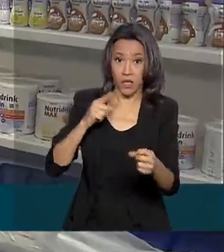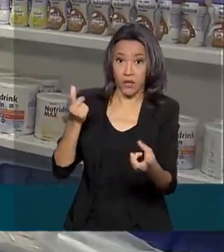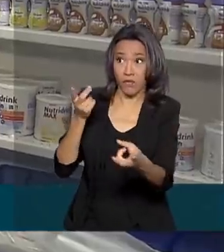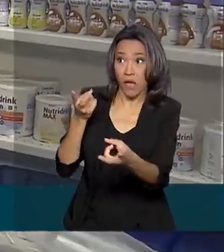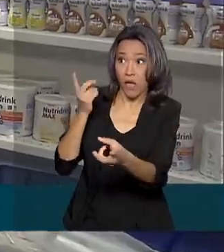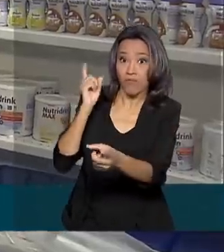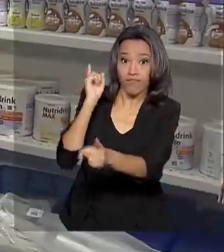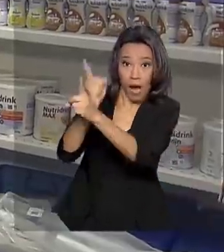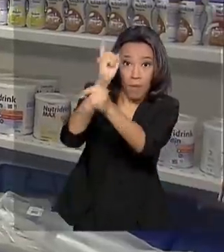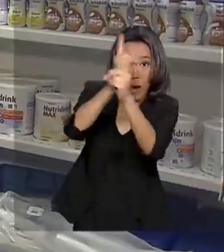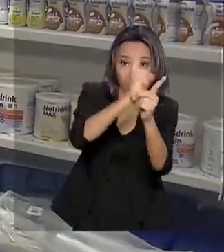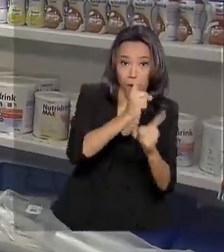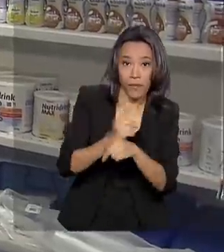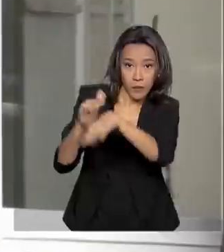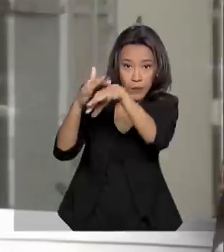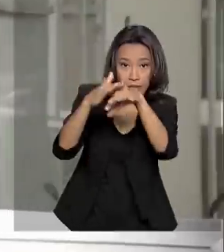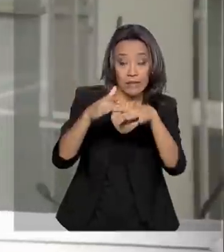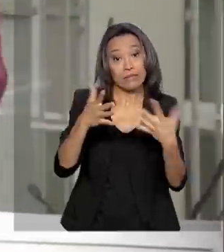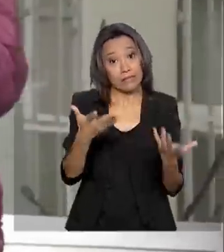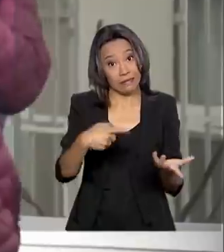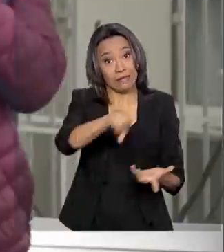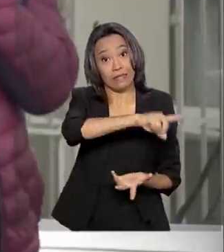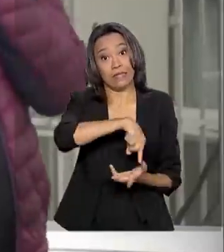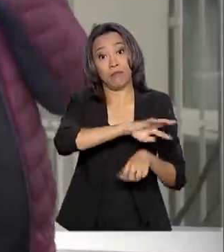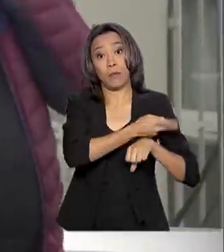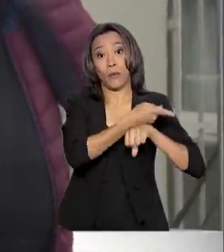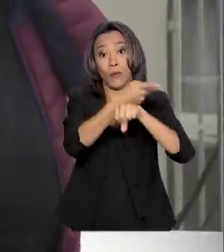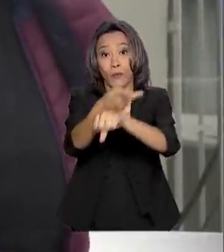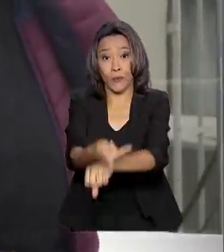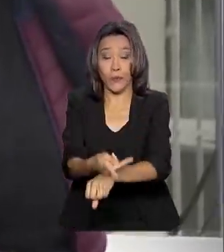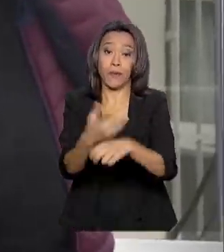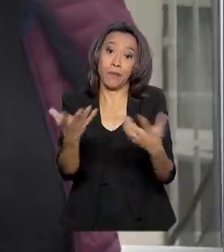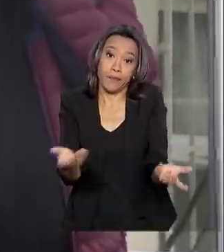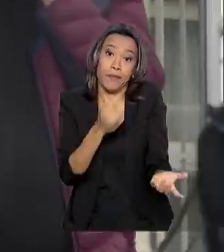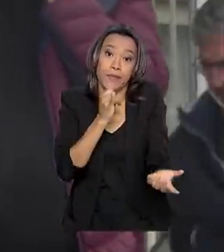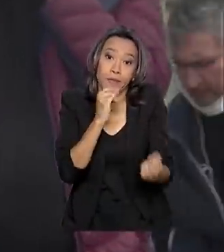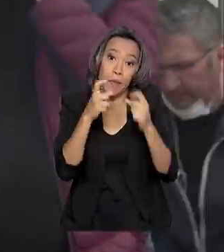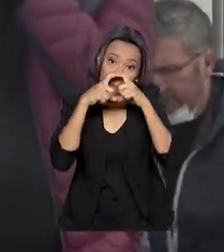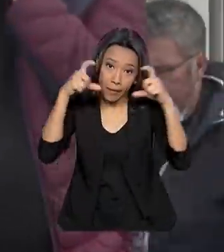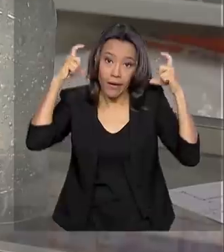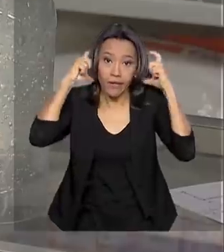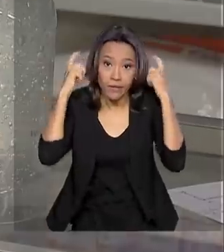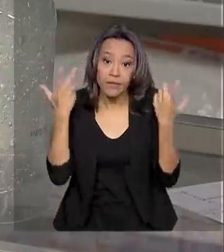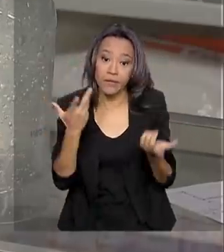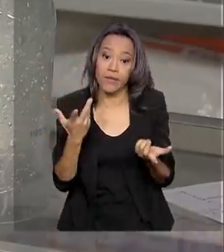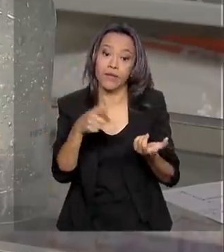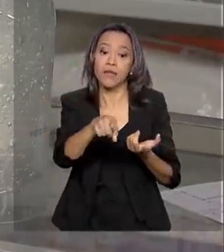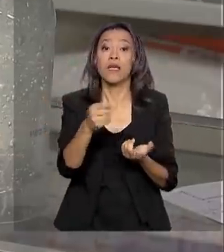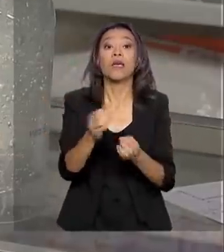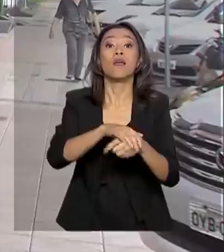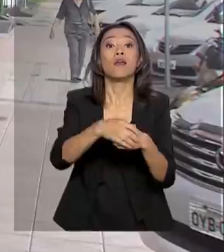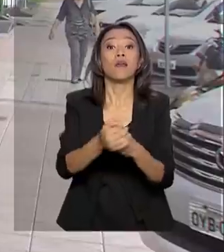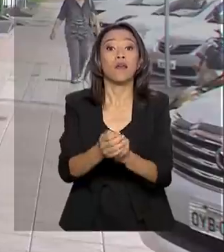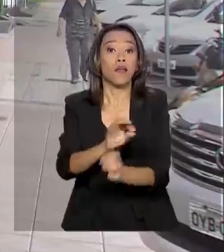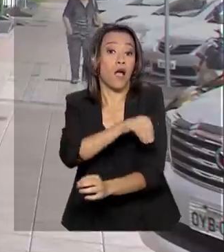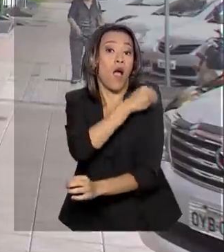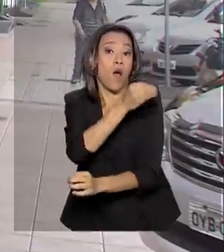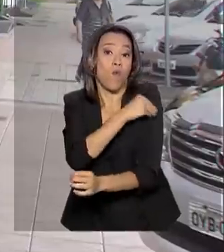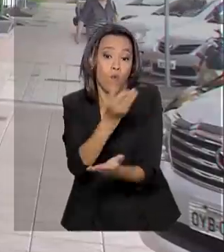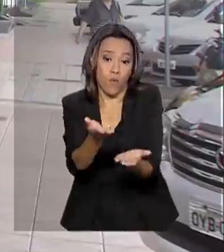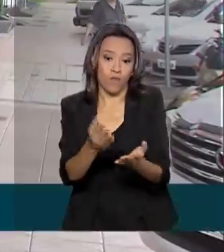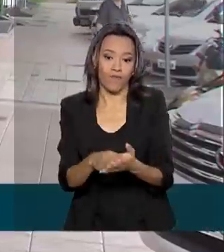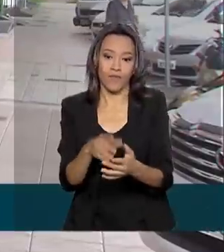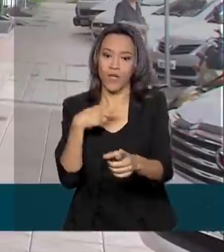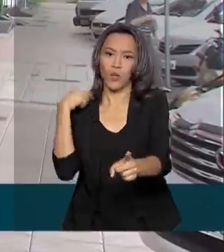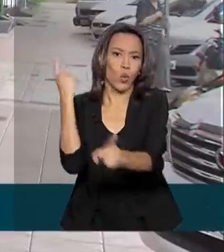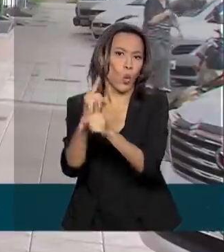a tendência é que aumente a procura da população por itens como máscaras respiratórias e álcool em gel. Não estou encontrando.